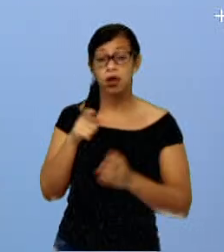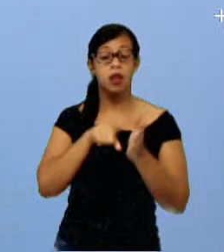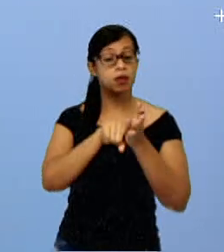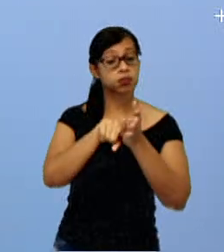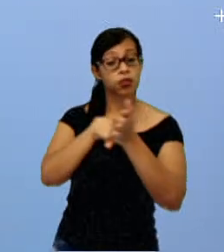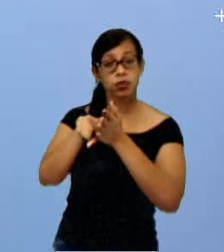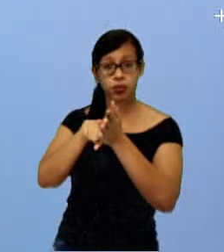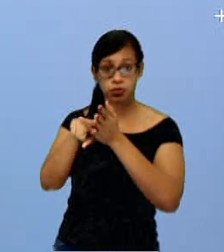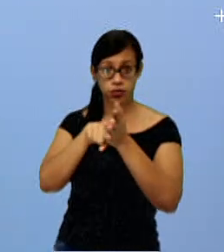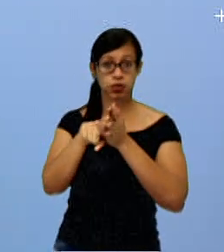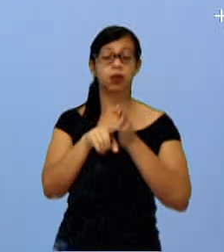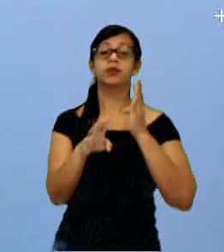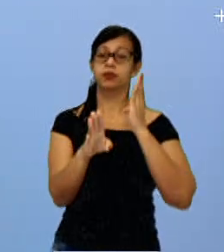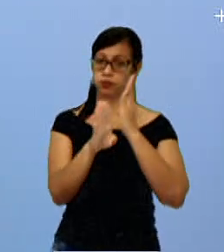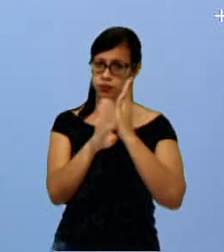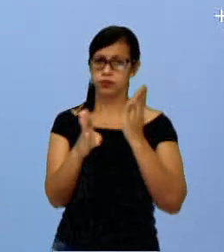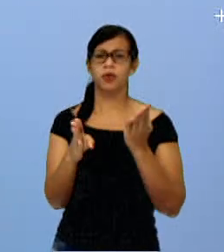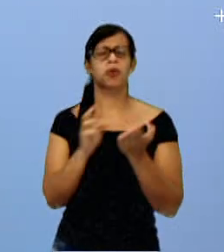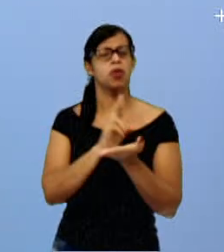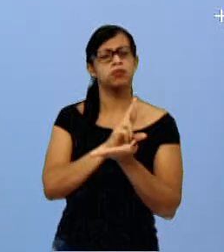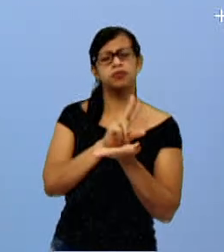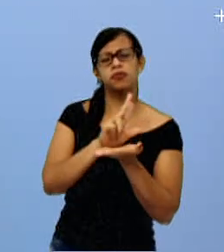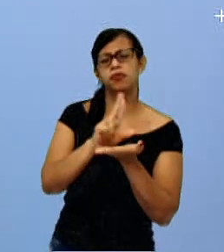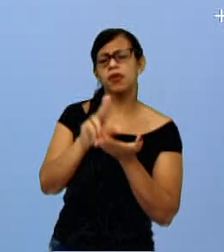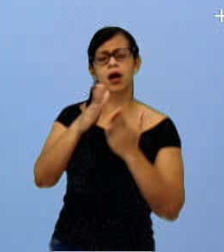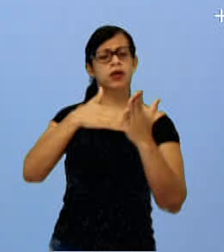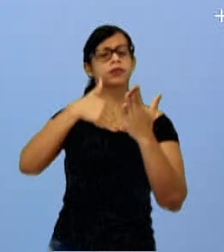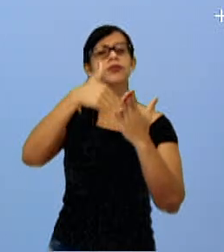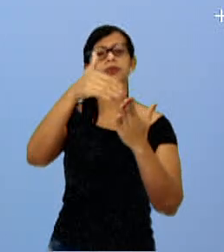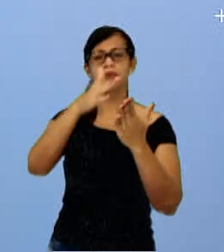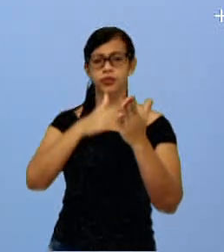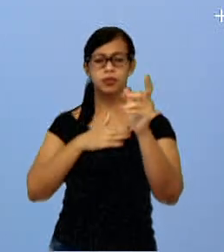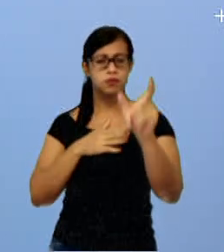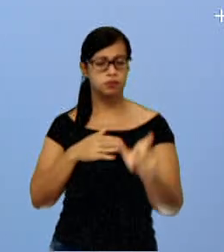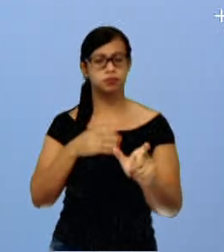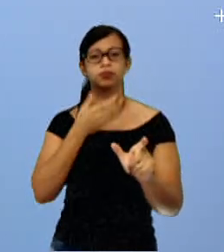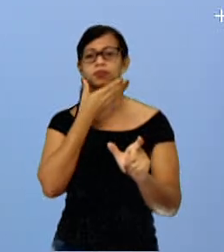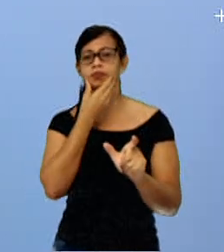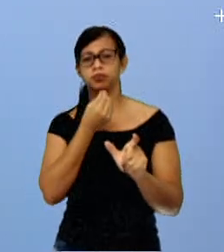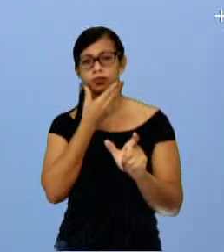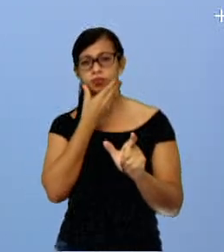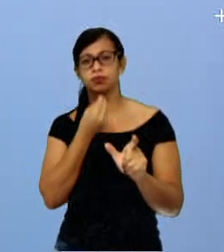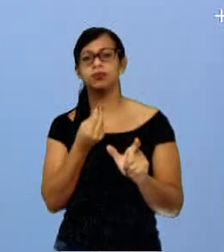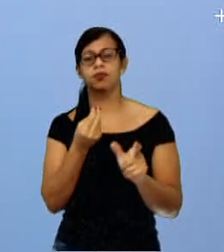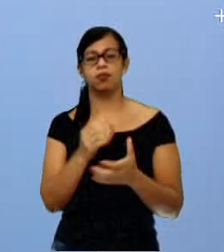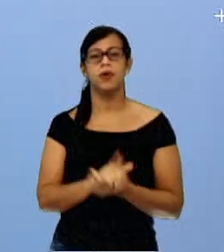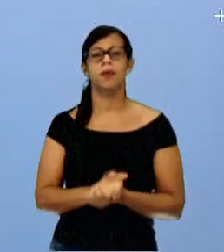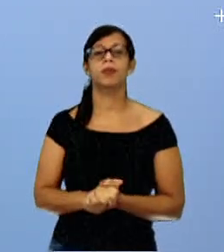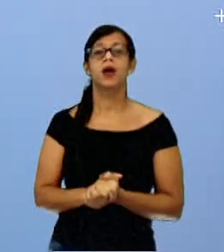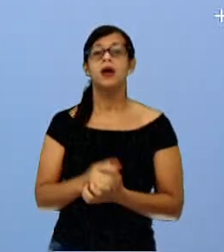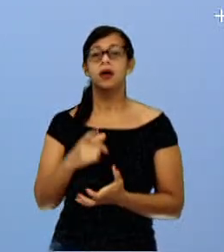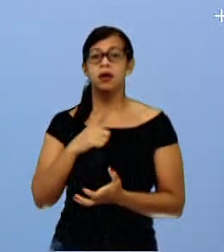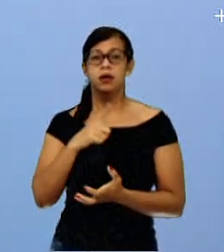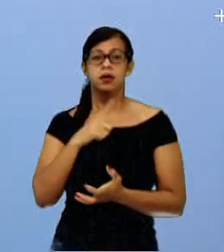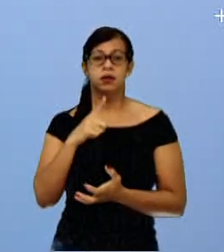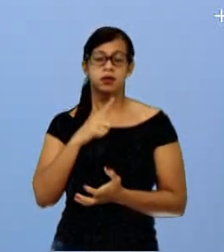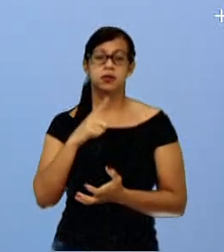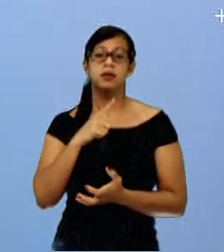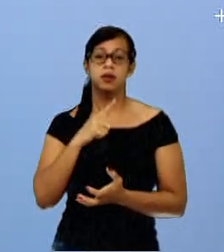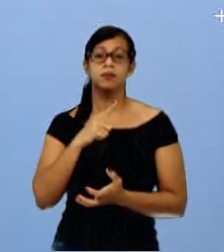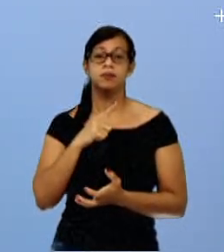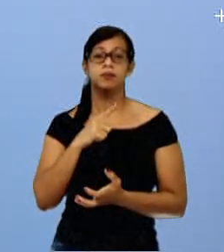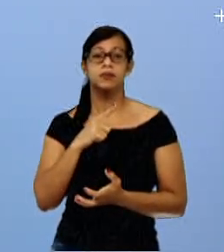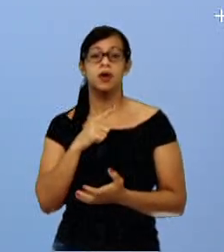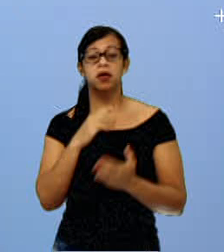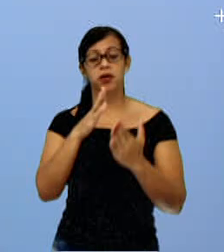internet, muitas pinturas de Gil Vicente e tem esse tom mesmo nanquim, que tem justamente essas qualidades que ele gosta,